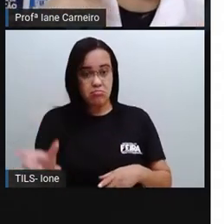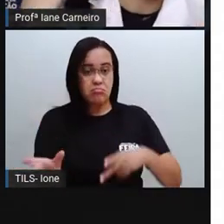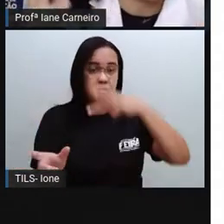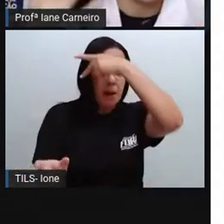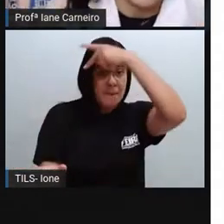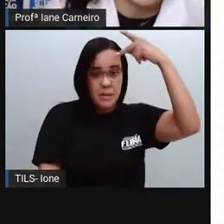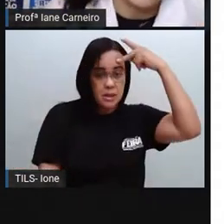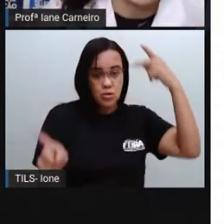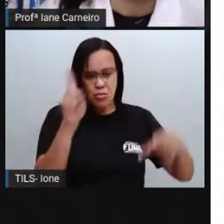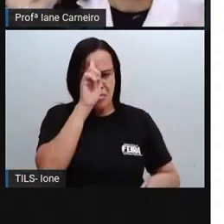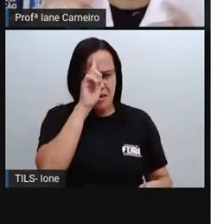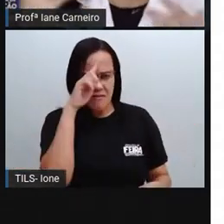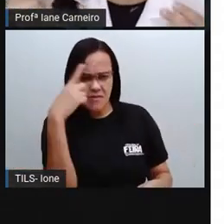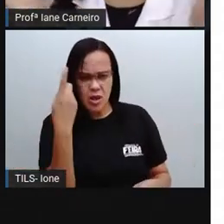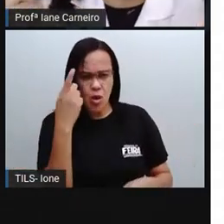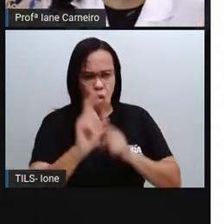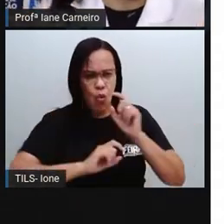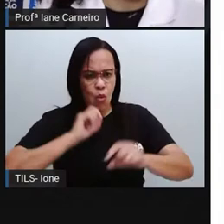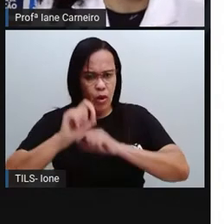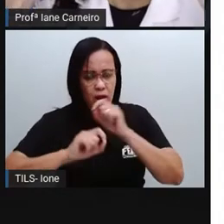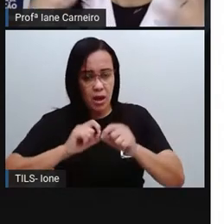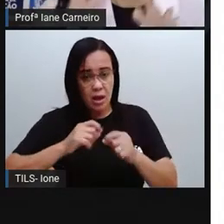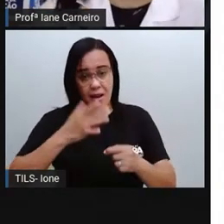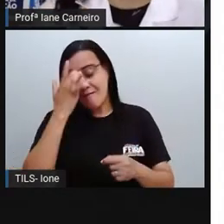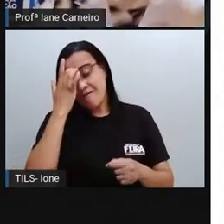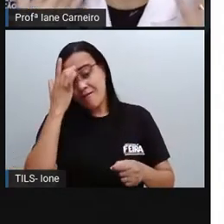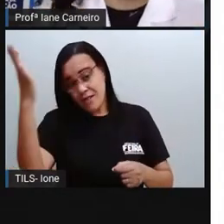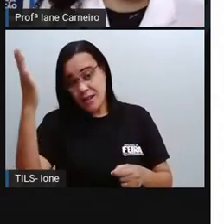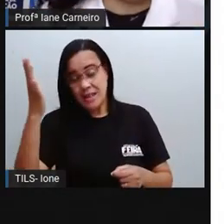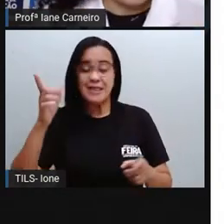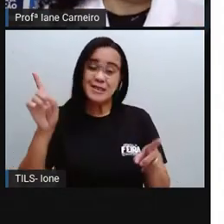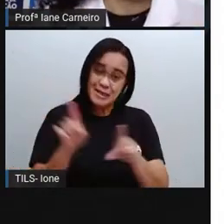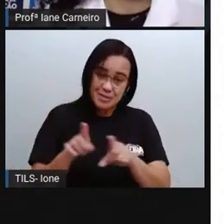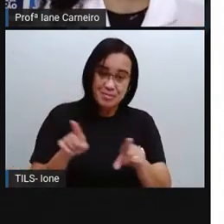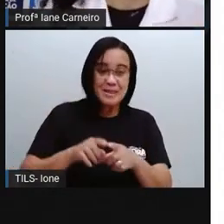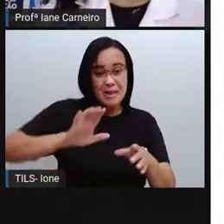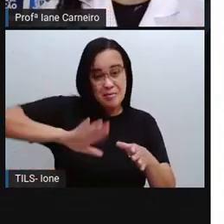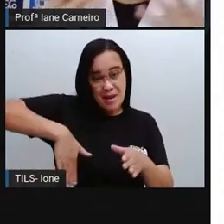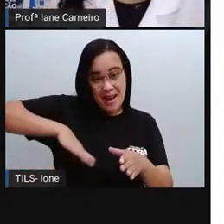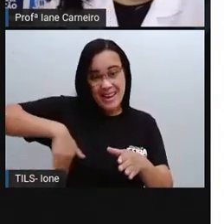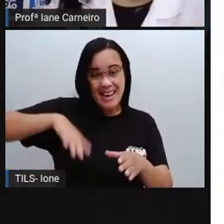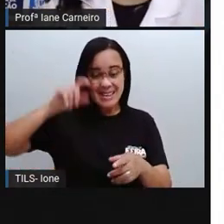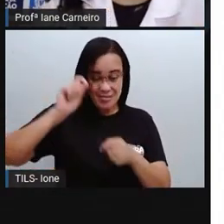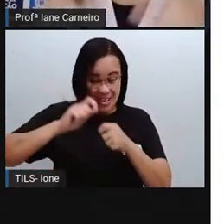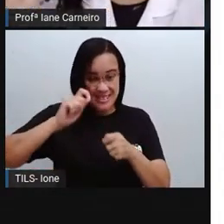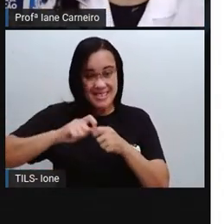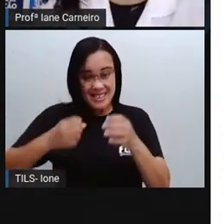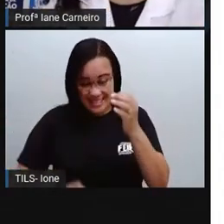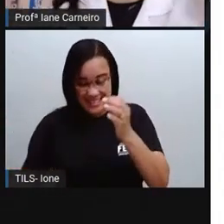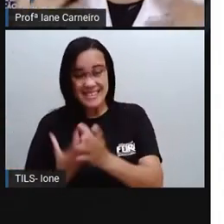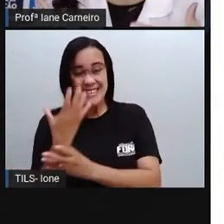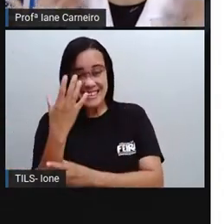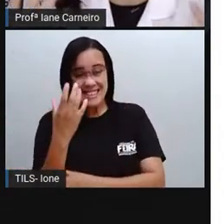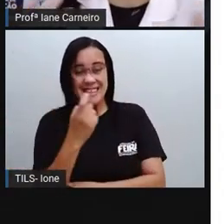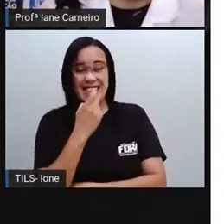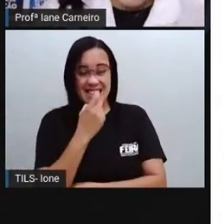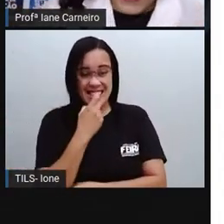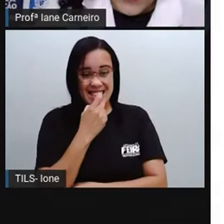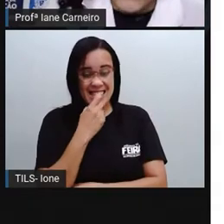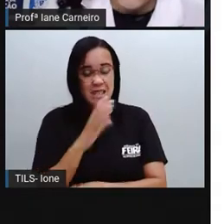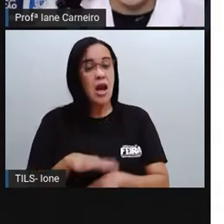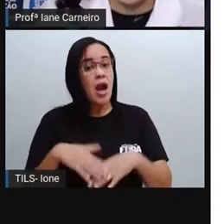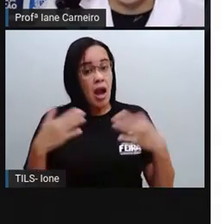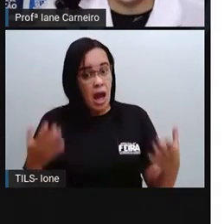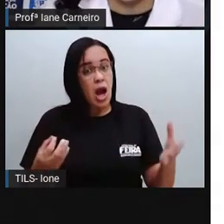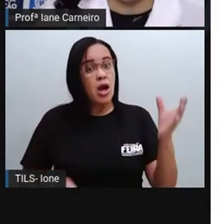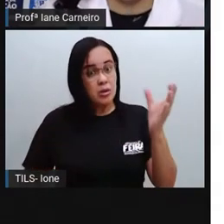forma mais fácil e mais barata de produzir o plástico. E aí, surgiu o plástico que nós usamos até